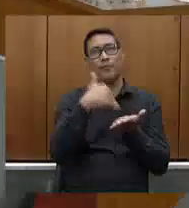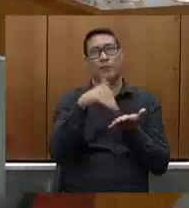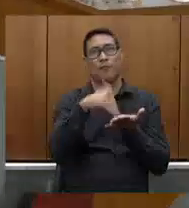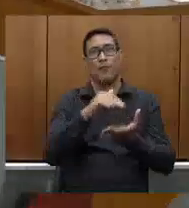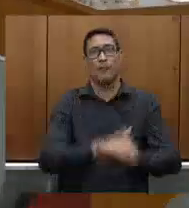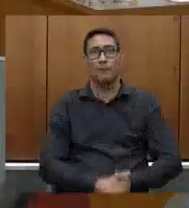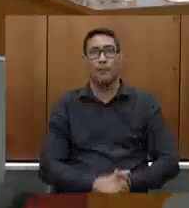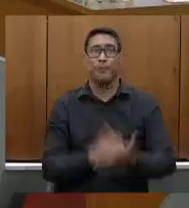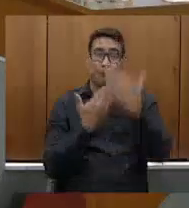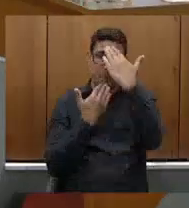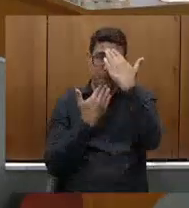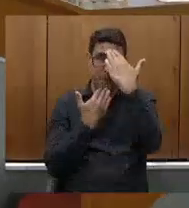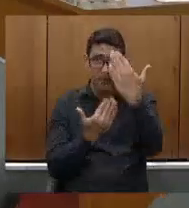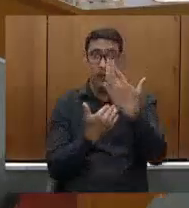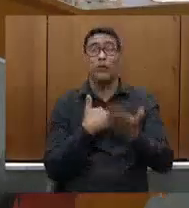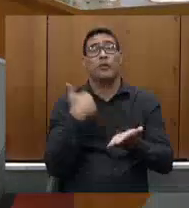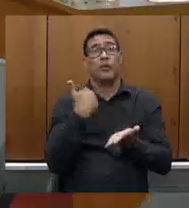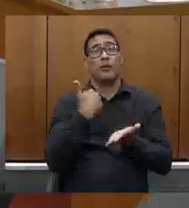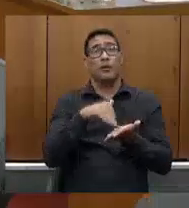secretário Fábio